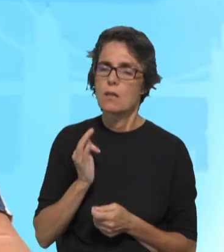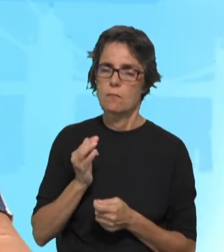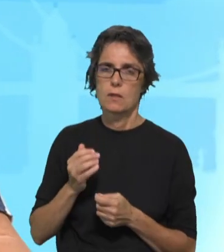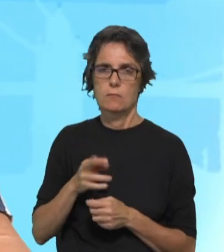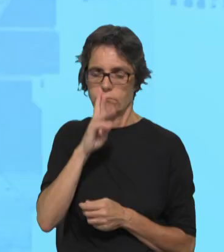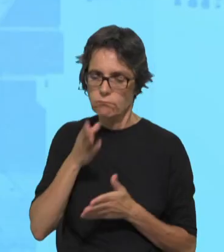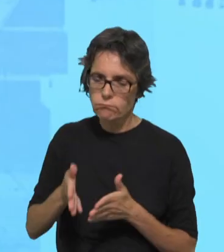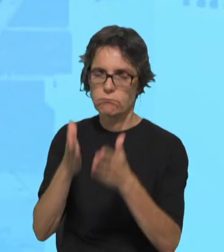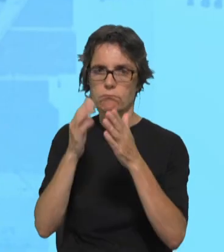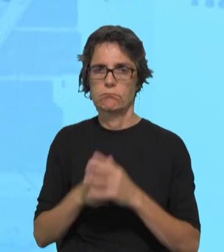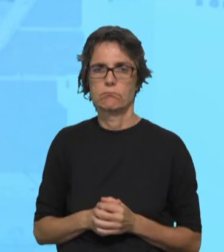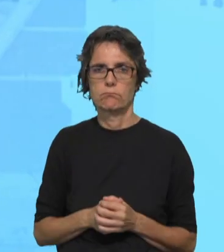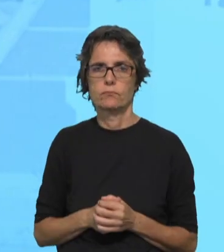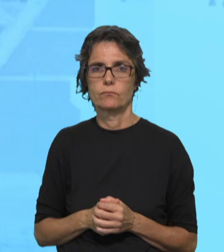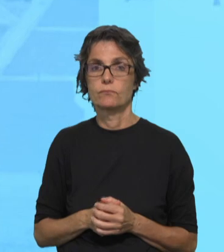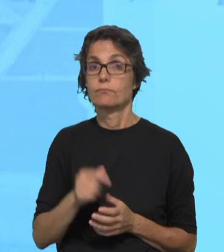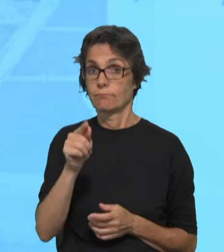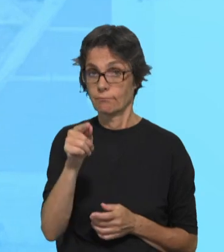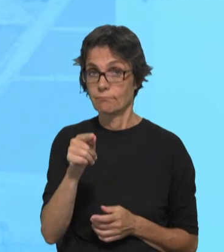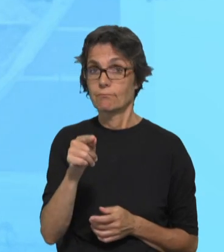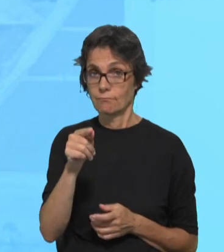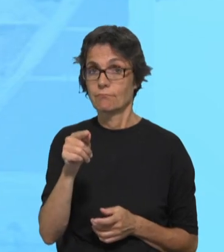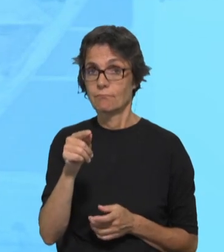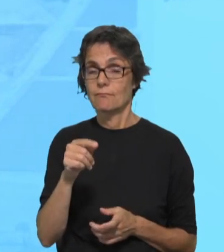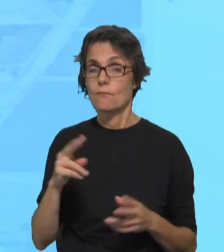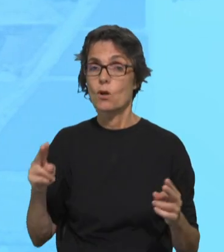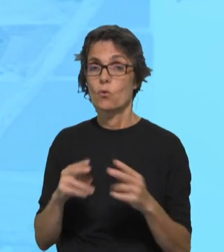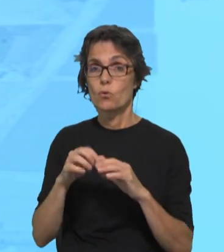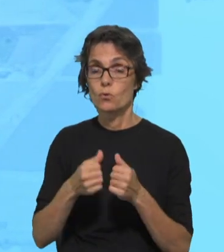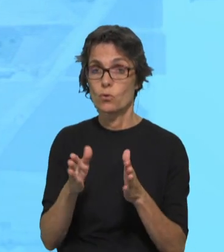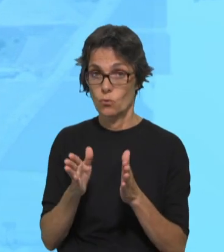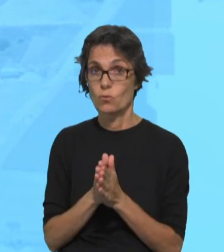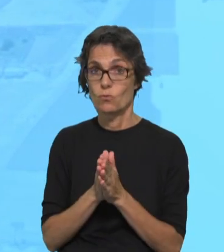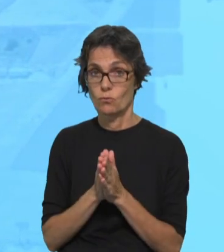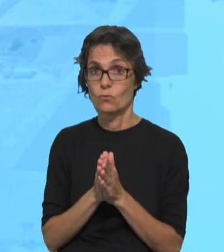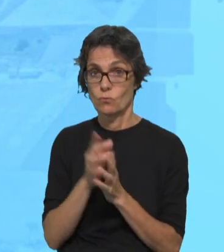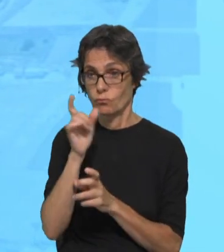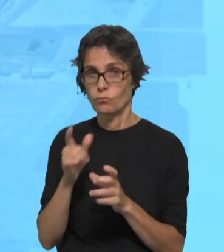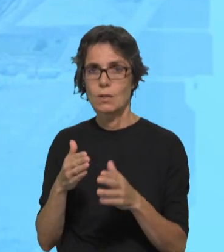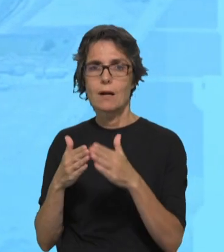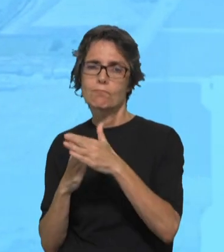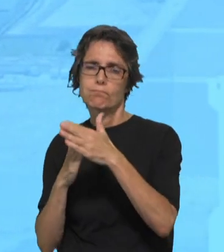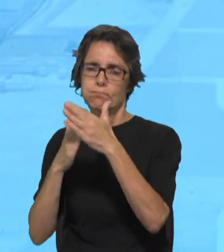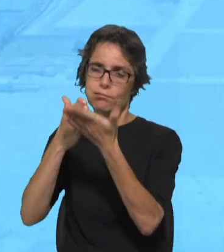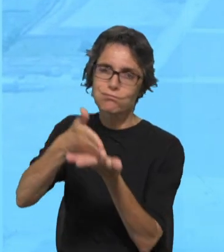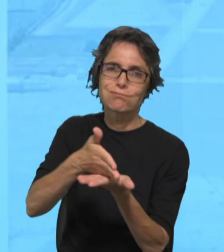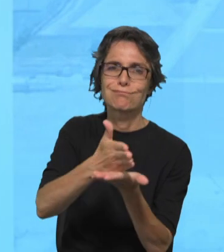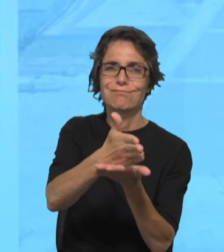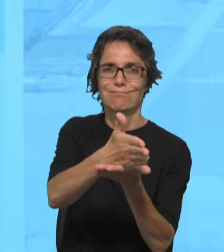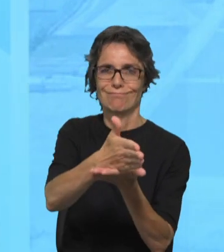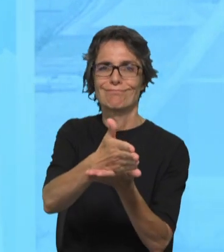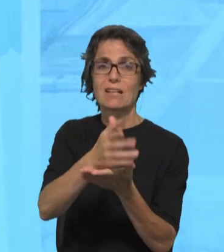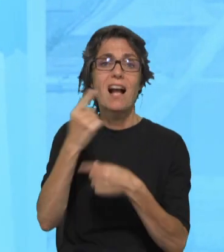E passa por aí a eficácia também desta causa, não é? No encontro de todos, no superar barreiras, que às vezes não são assim